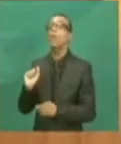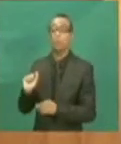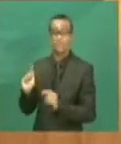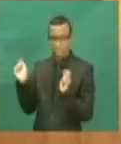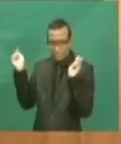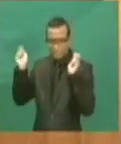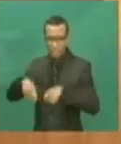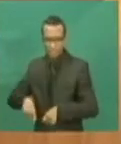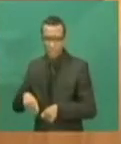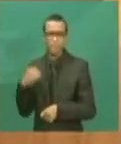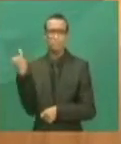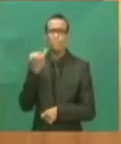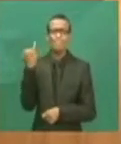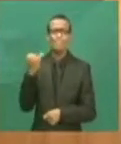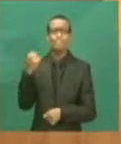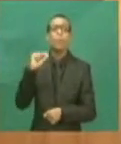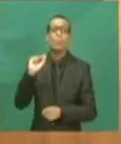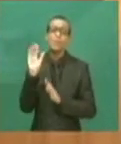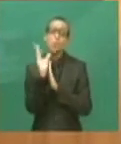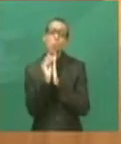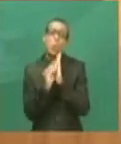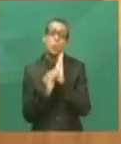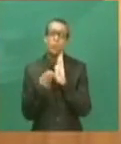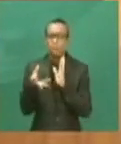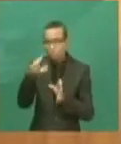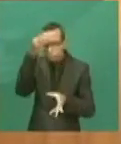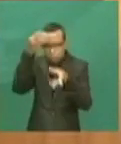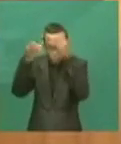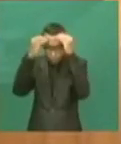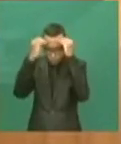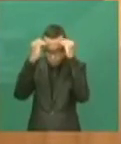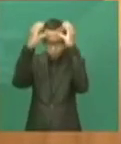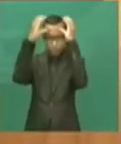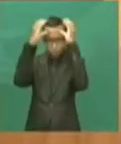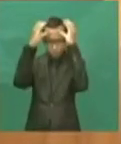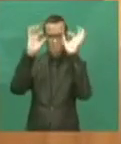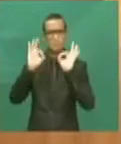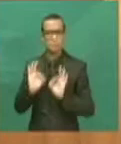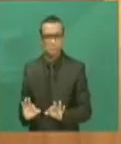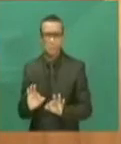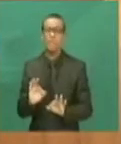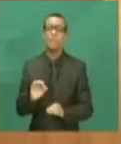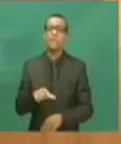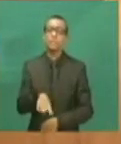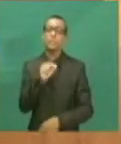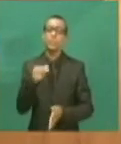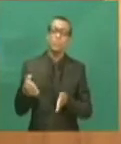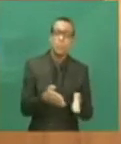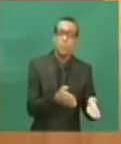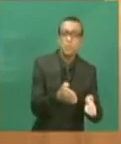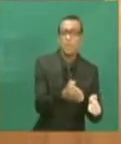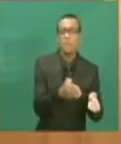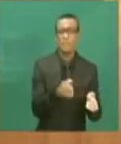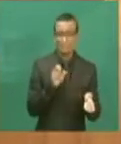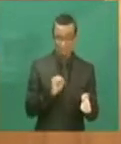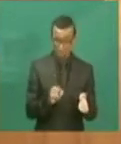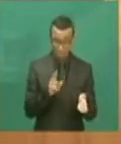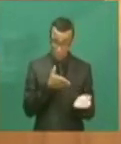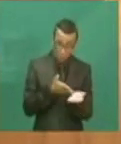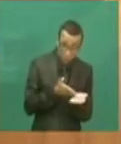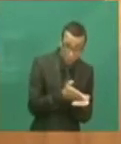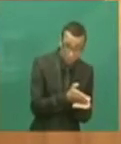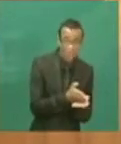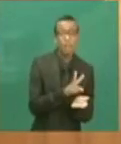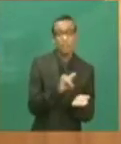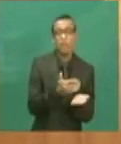não a indicação política. Senão, nós não estamos procurando o caminho, mas na verdade estaremos procurando o descaminho e a continuidade